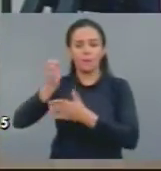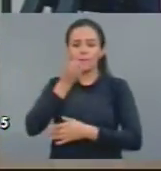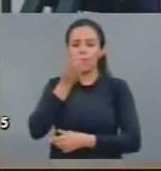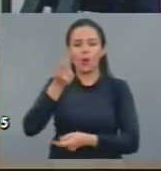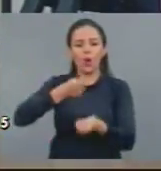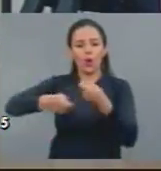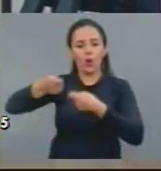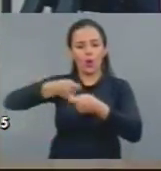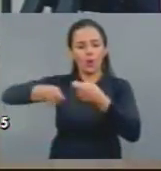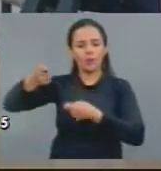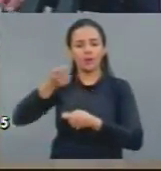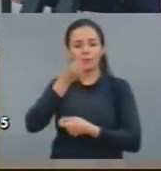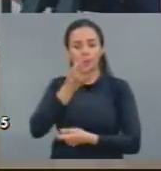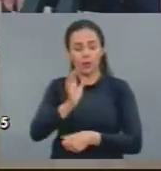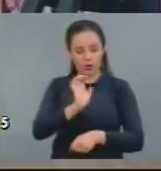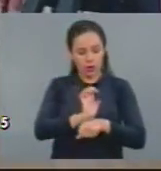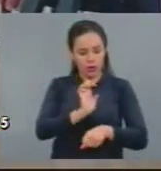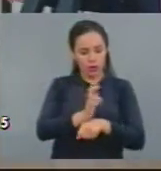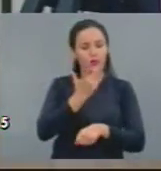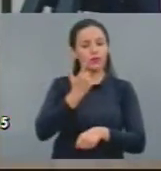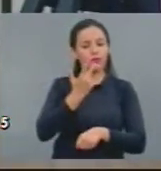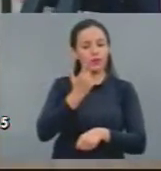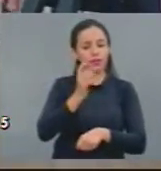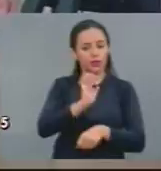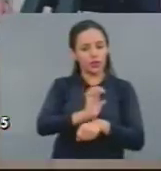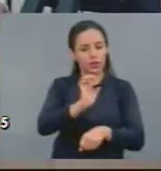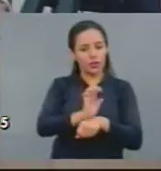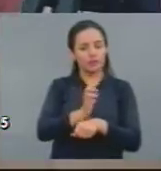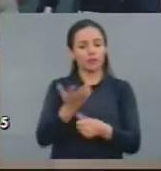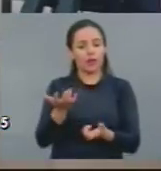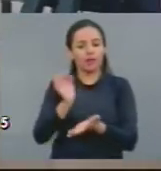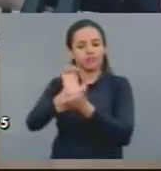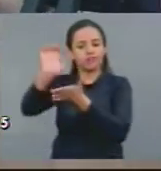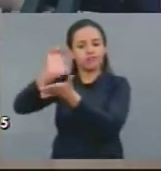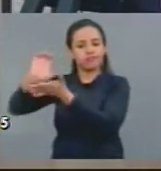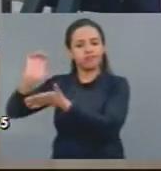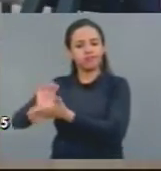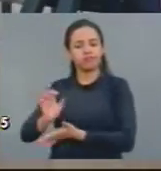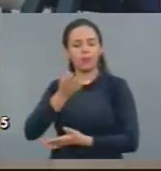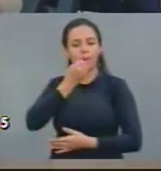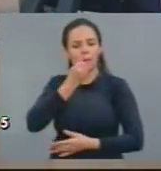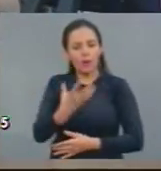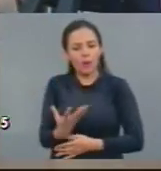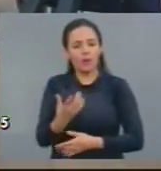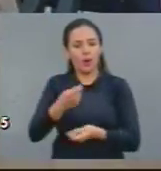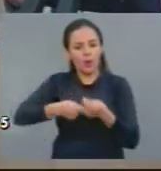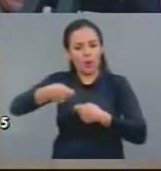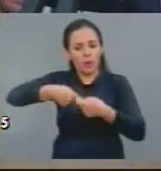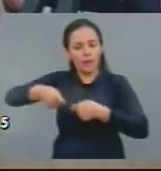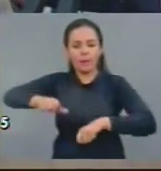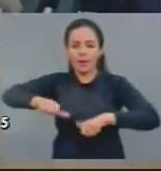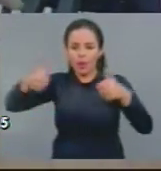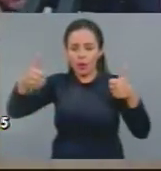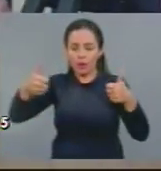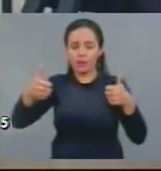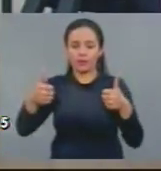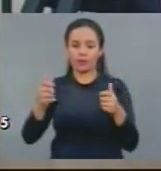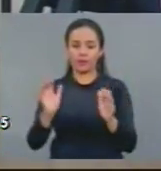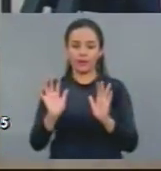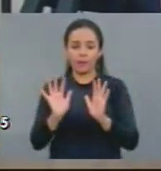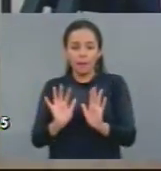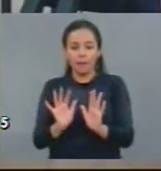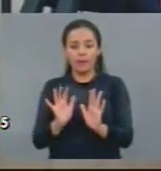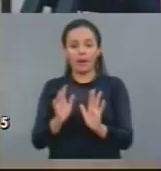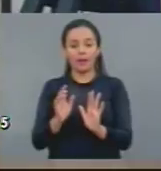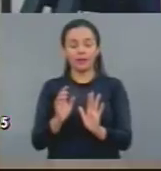camarão produzido aqui no próprio país. Então, tem que ver com a situação, porque se